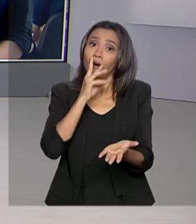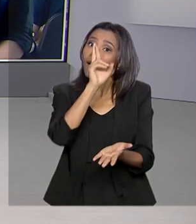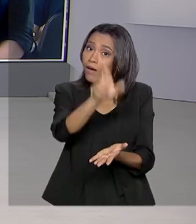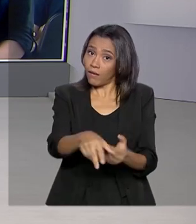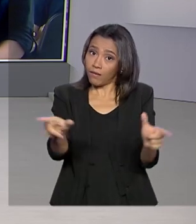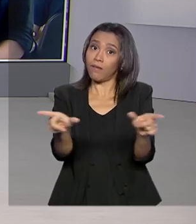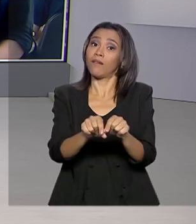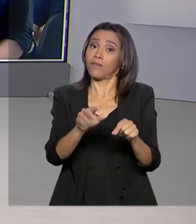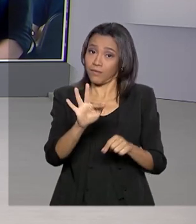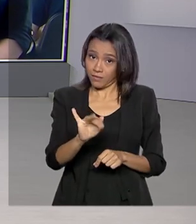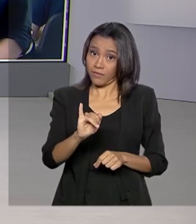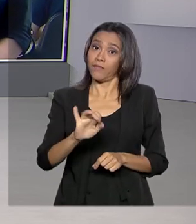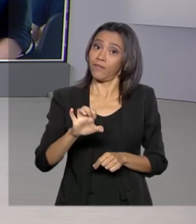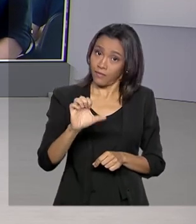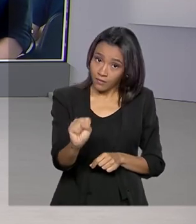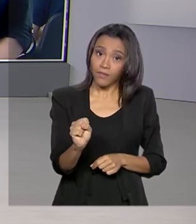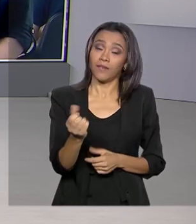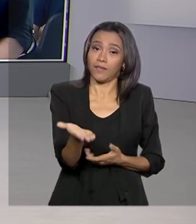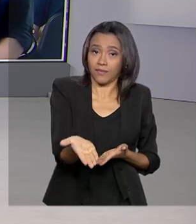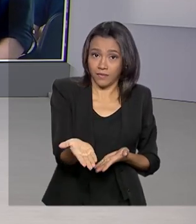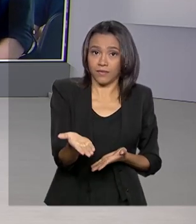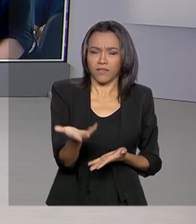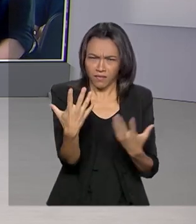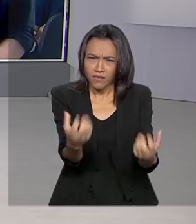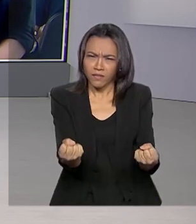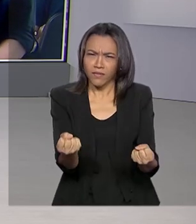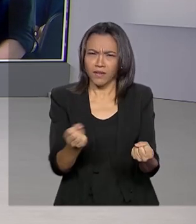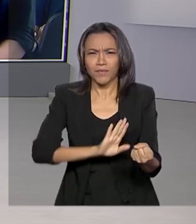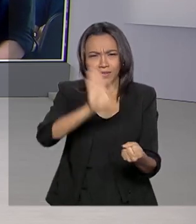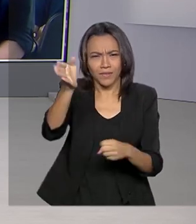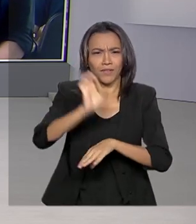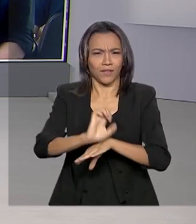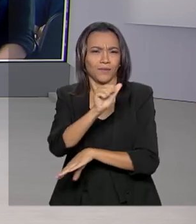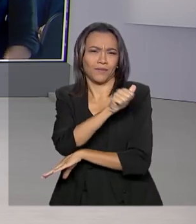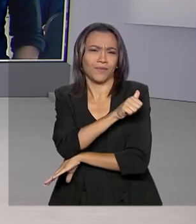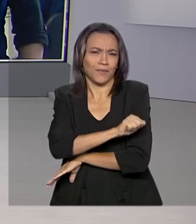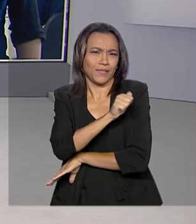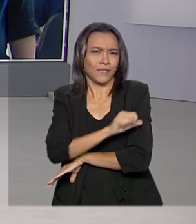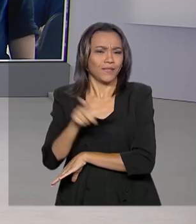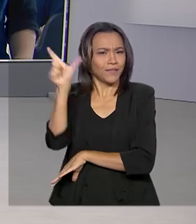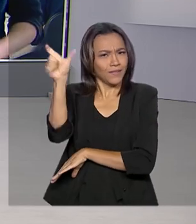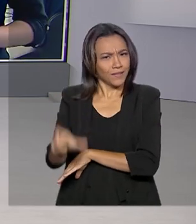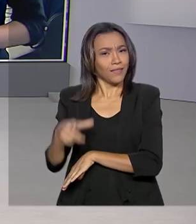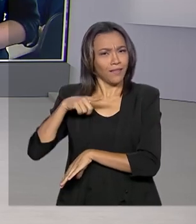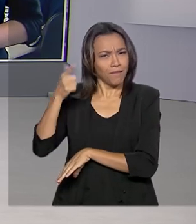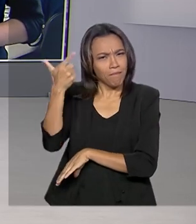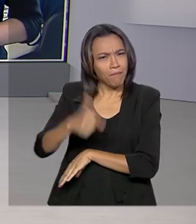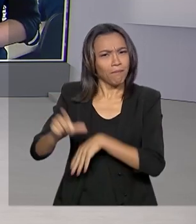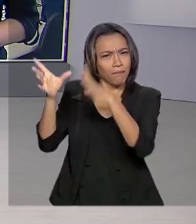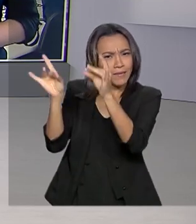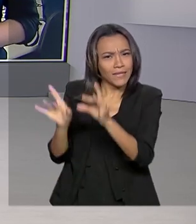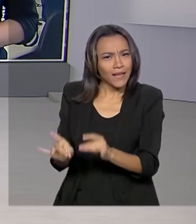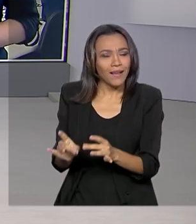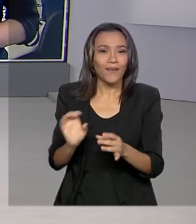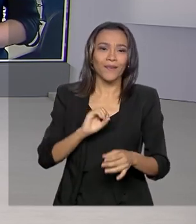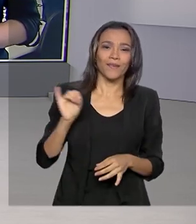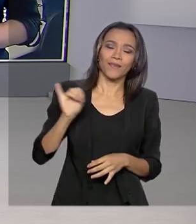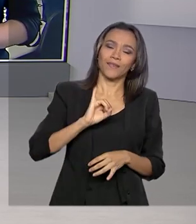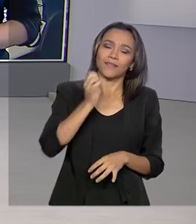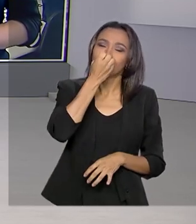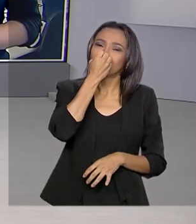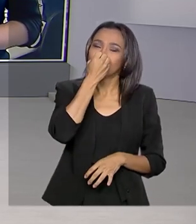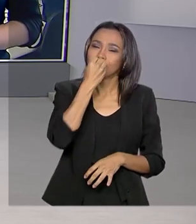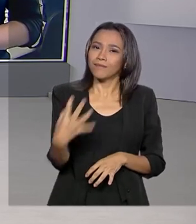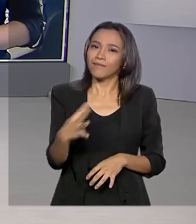do FIES, o Fundo de Financiamento Estudantil. Vamos, então, ao Rio de Janeiro. A repórter Alessandra Lago tem mais detalhes para a gente. Oi, Alessandra.